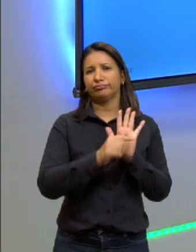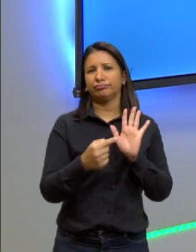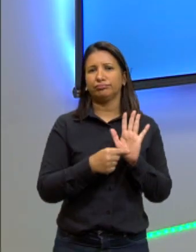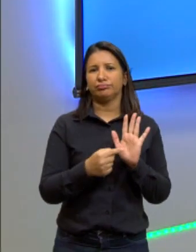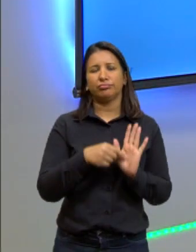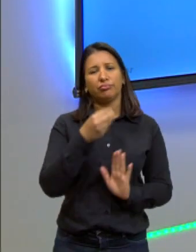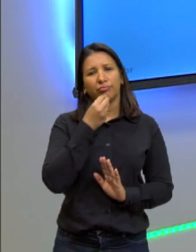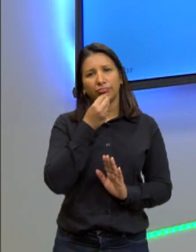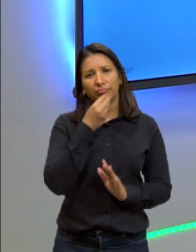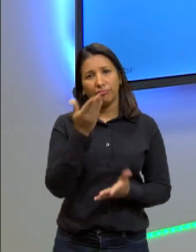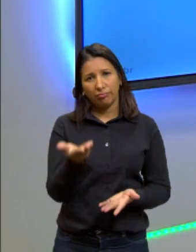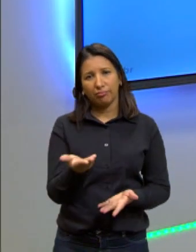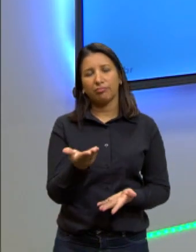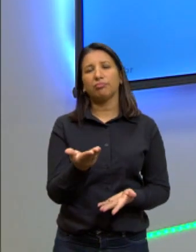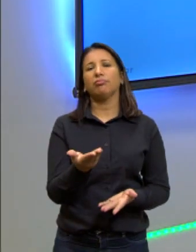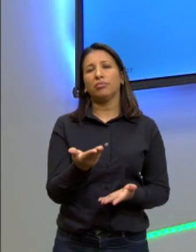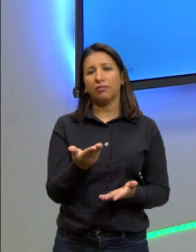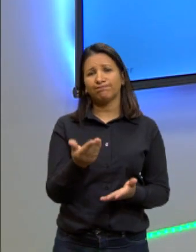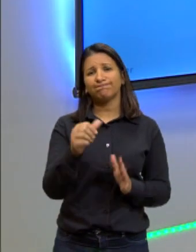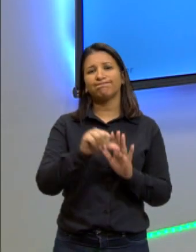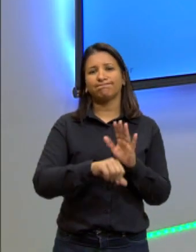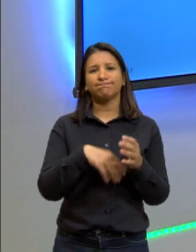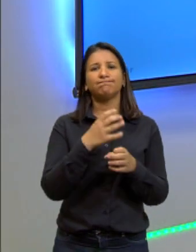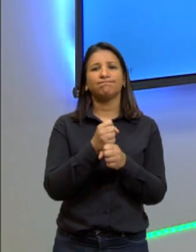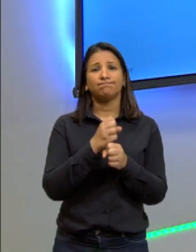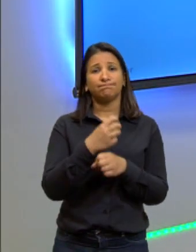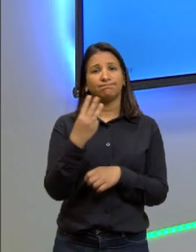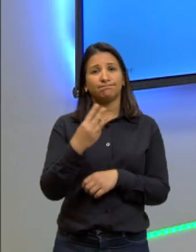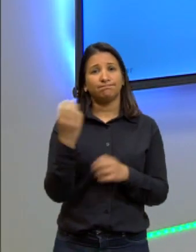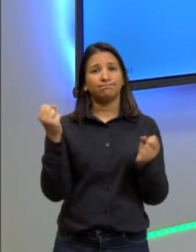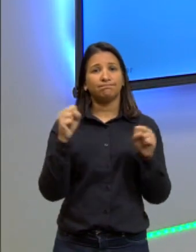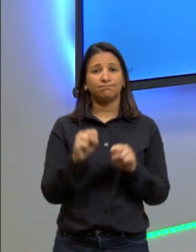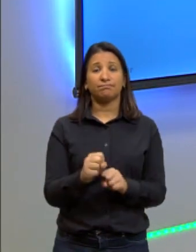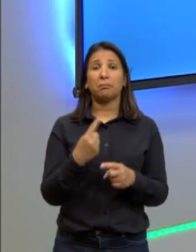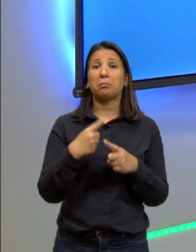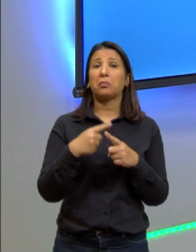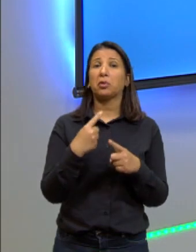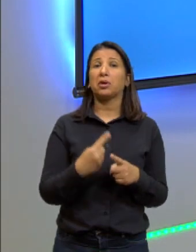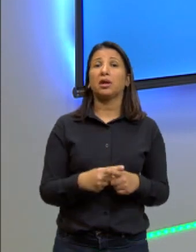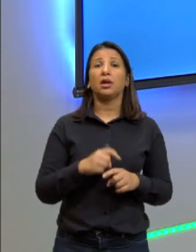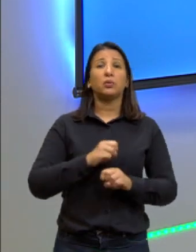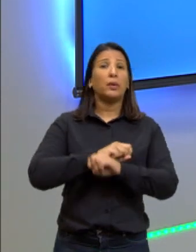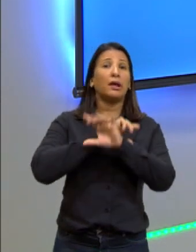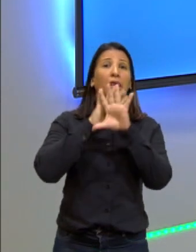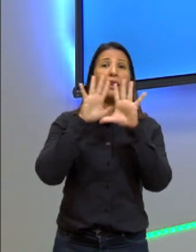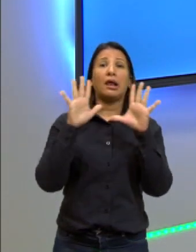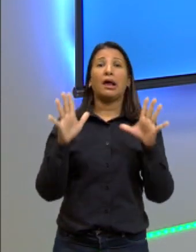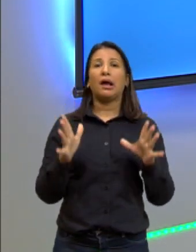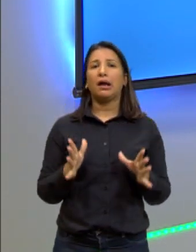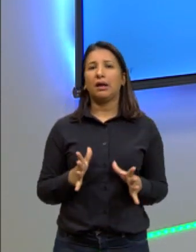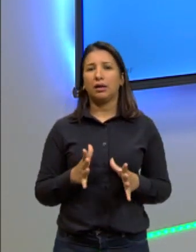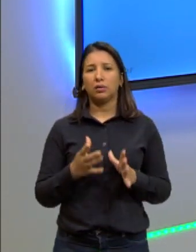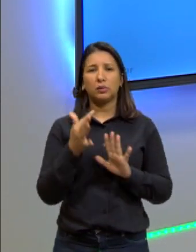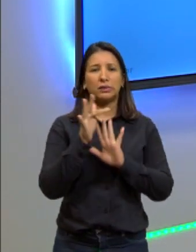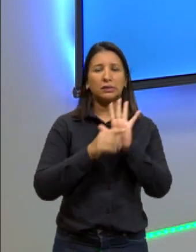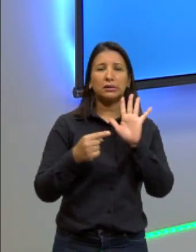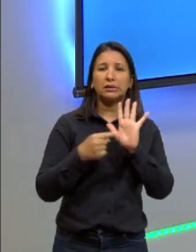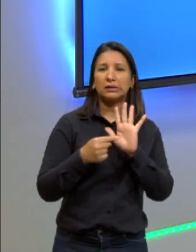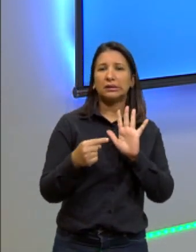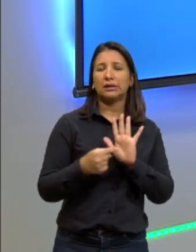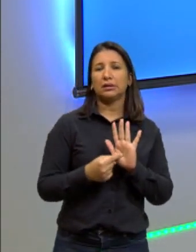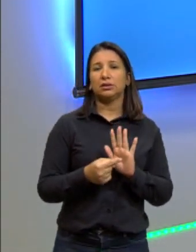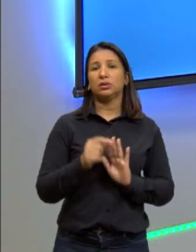Obviamente, ela vai ser prejudicada na competência 3. Por quê? Porque ela não deixa claro para a banca que há nesse